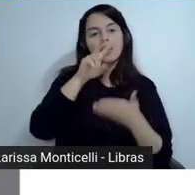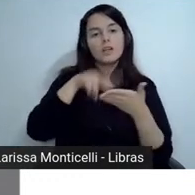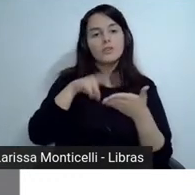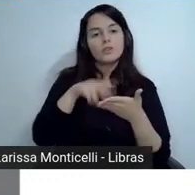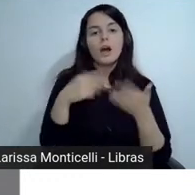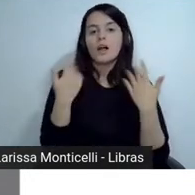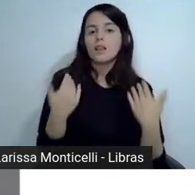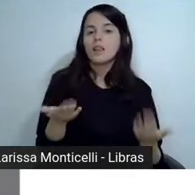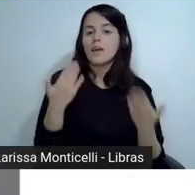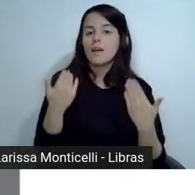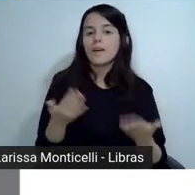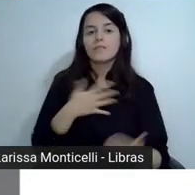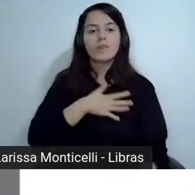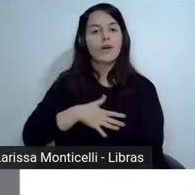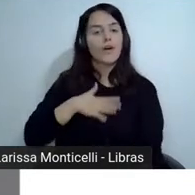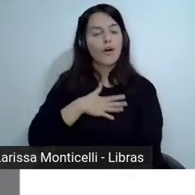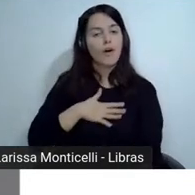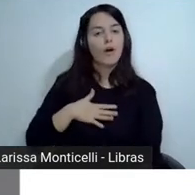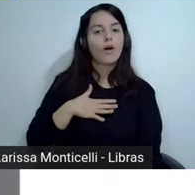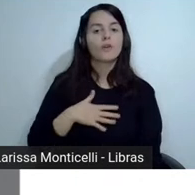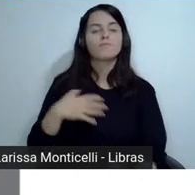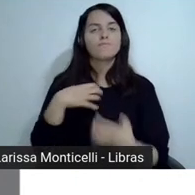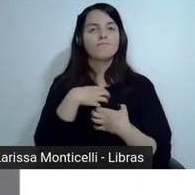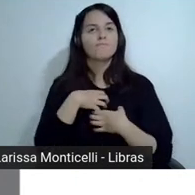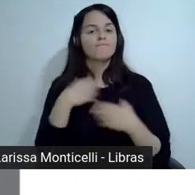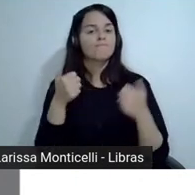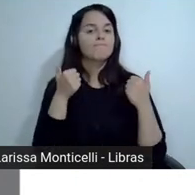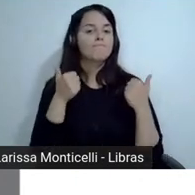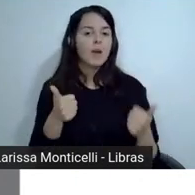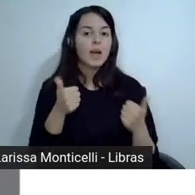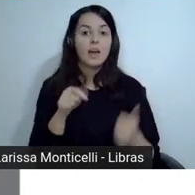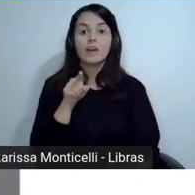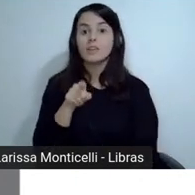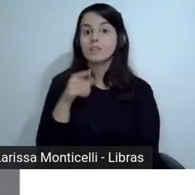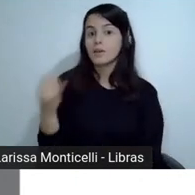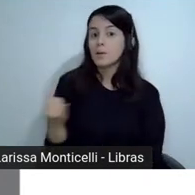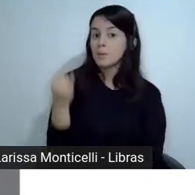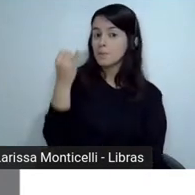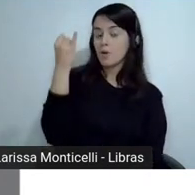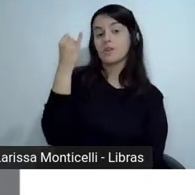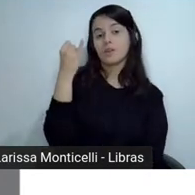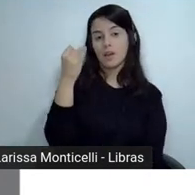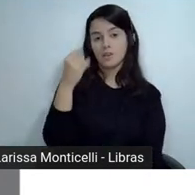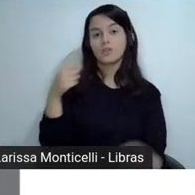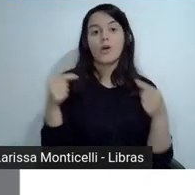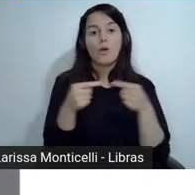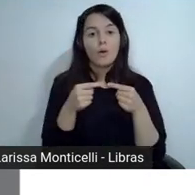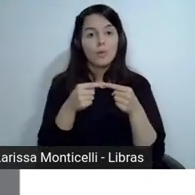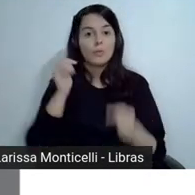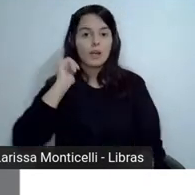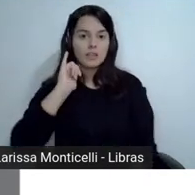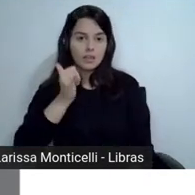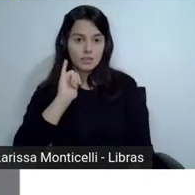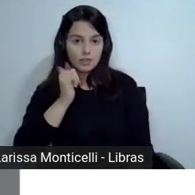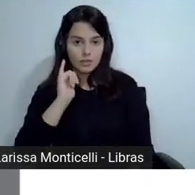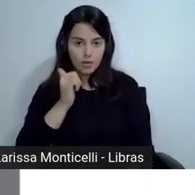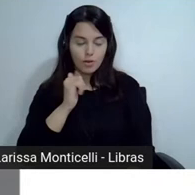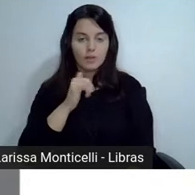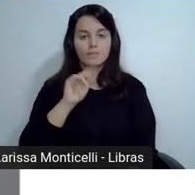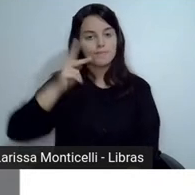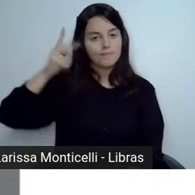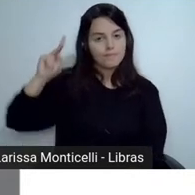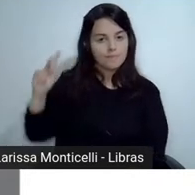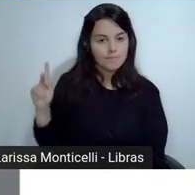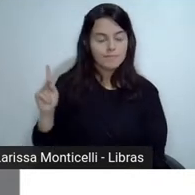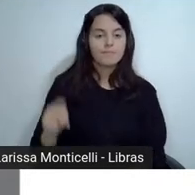prazeroso que é bastante importante eu trabalho com contação de histórias mas a gente